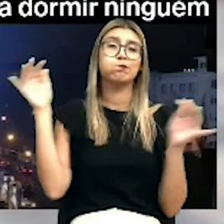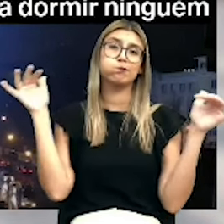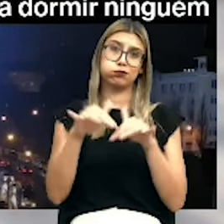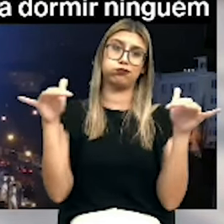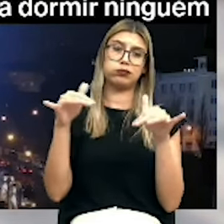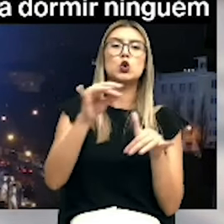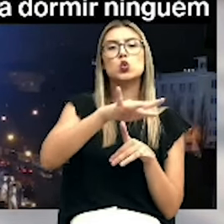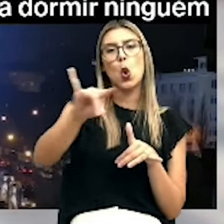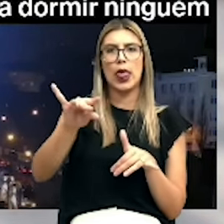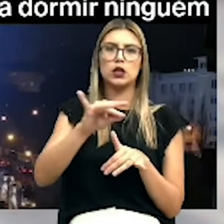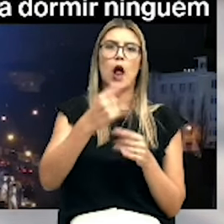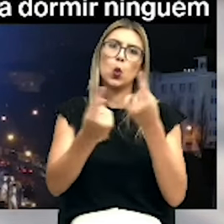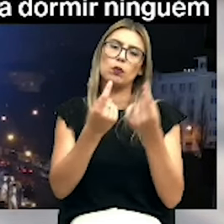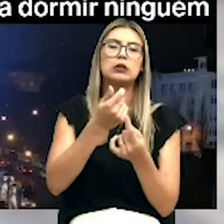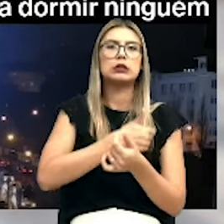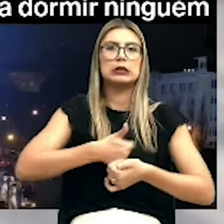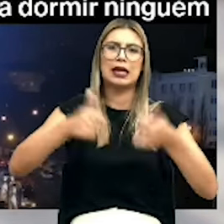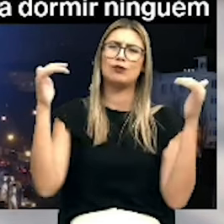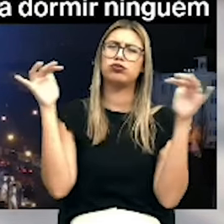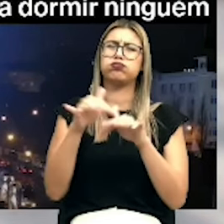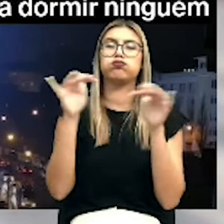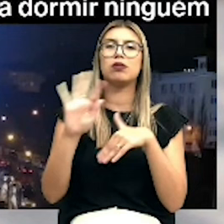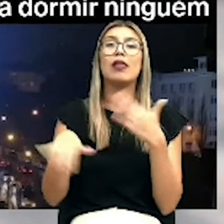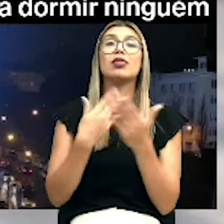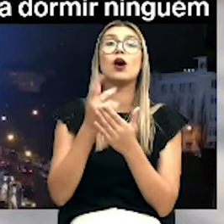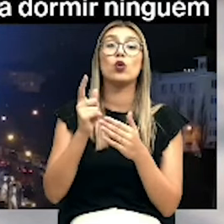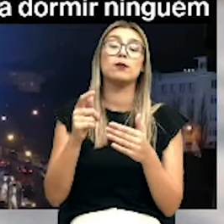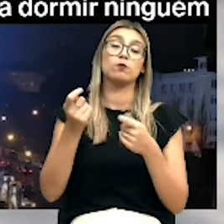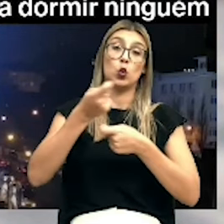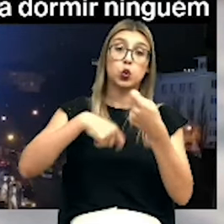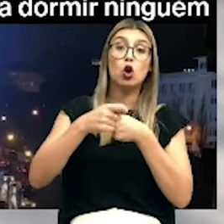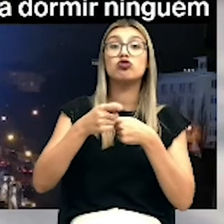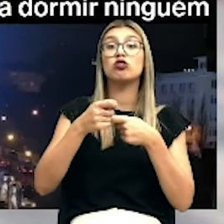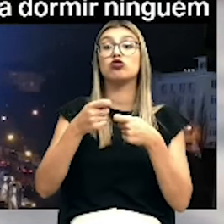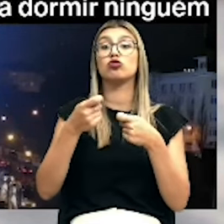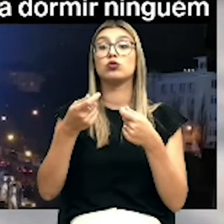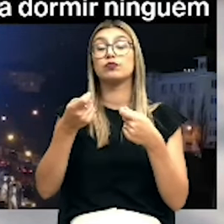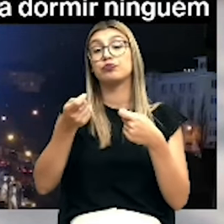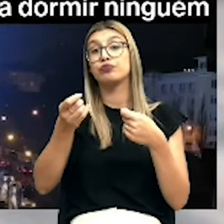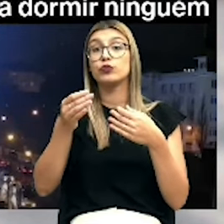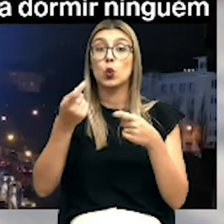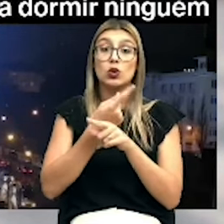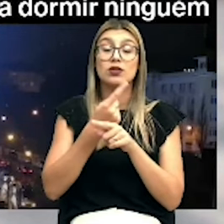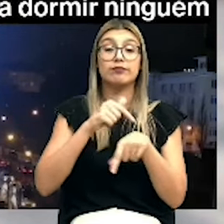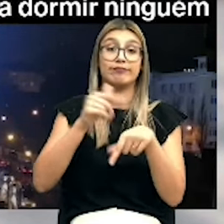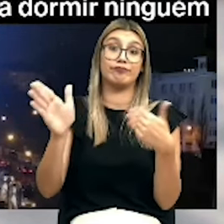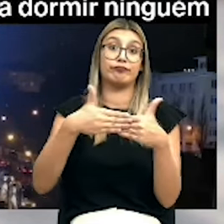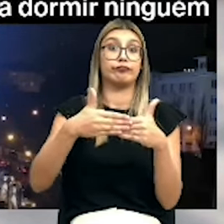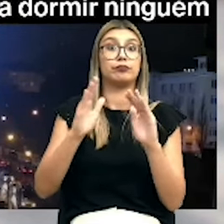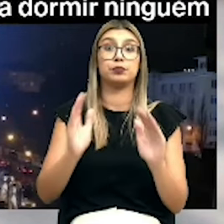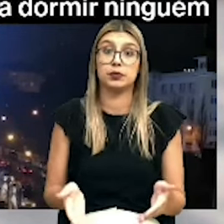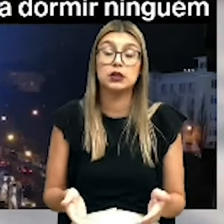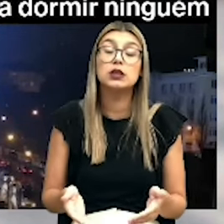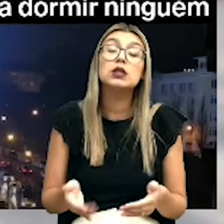da cidade, o que motivou a revisão do regulamento dos horários de funcionamento dos estabelecimentos devendo ao público e de prestação de serviços. Regulamento esse que foi, inclusivamente,